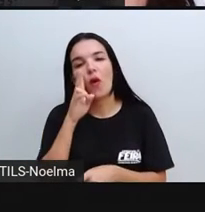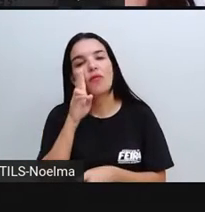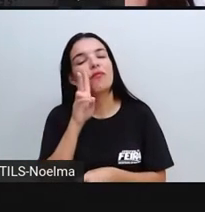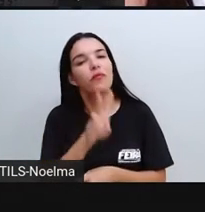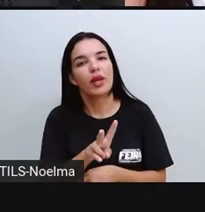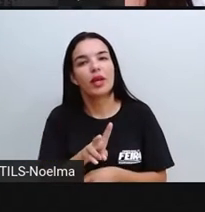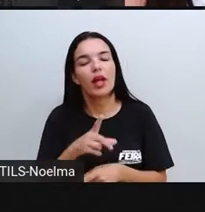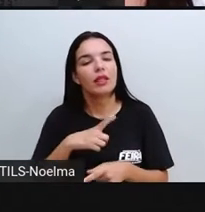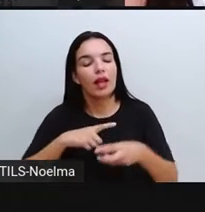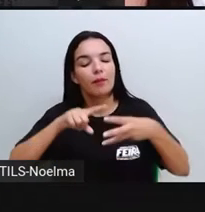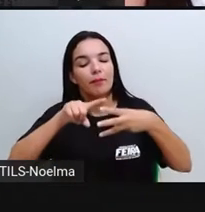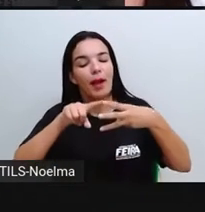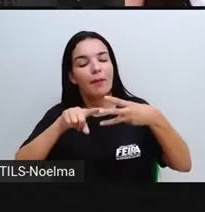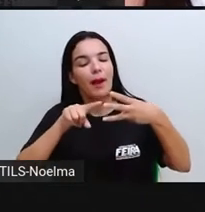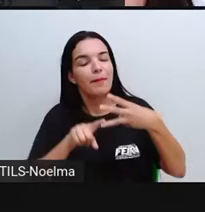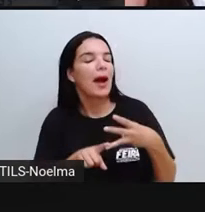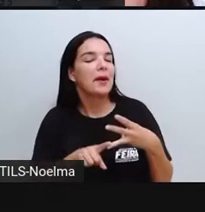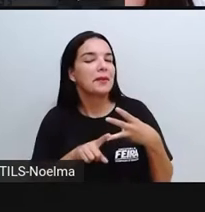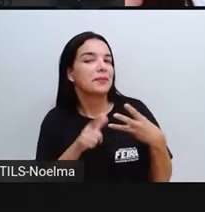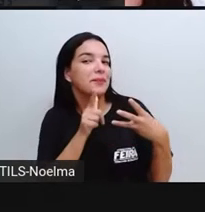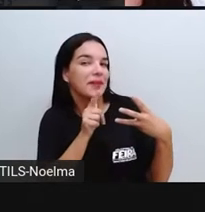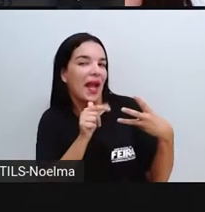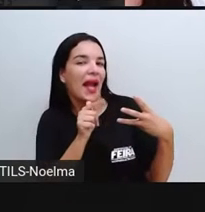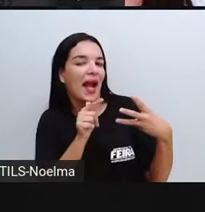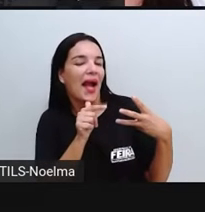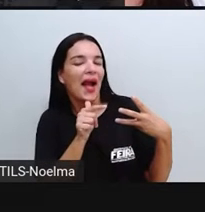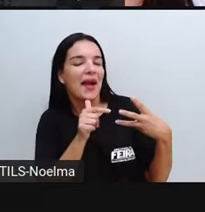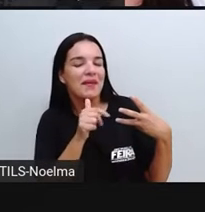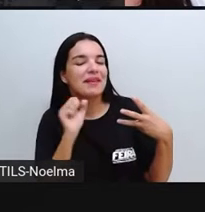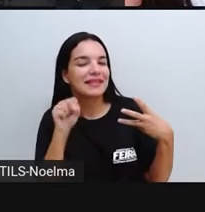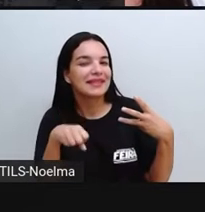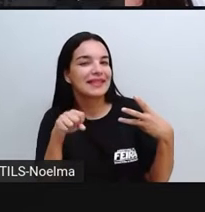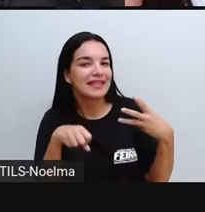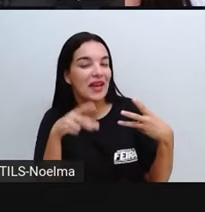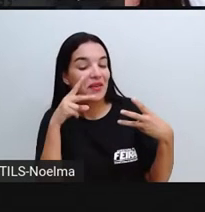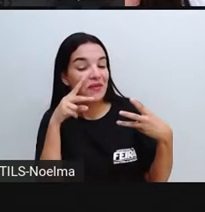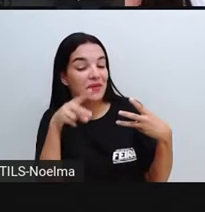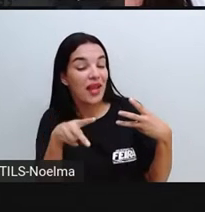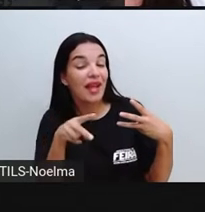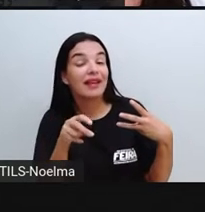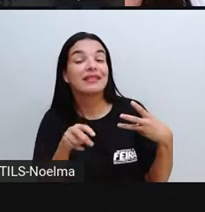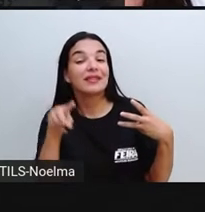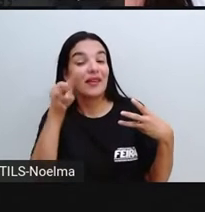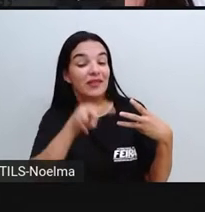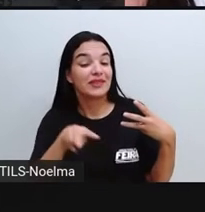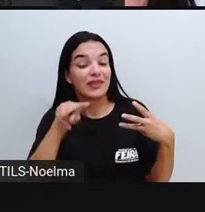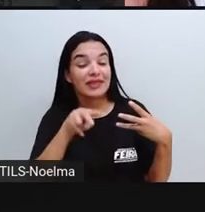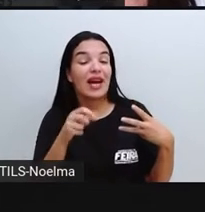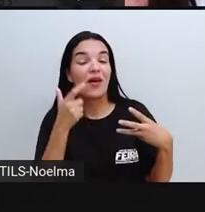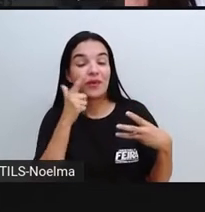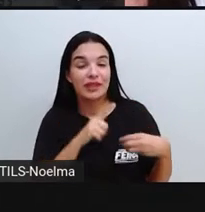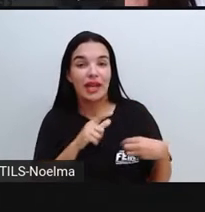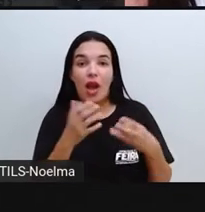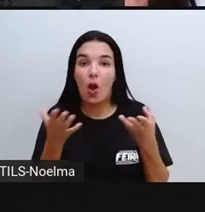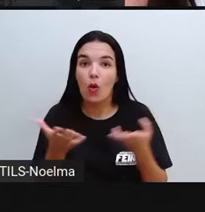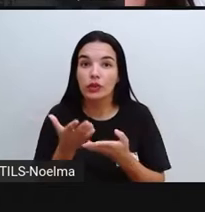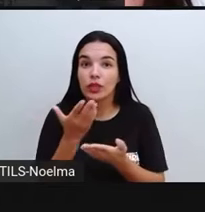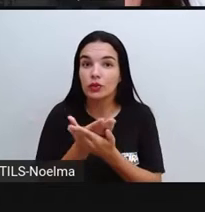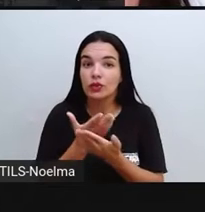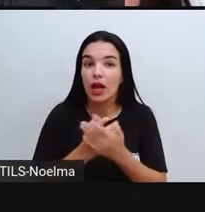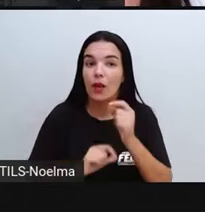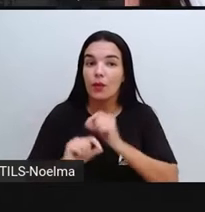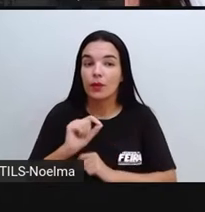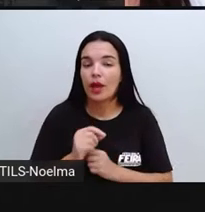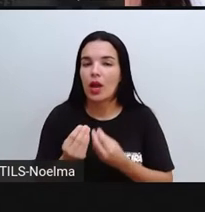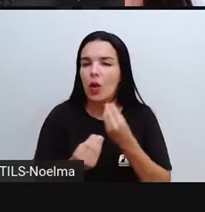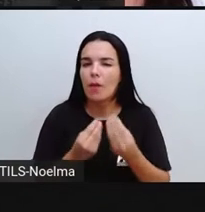esses três estados aí físicos da água. E a gente hoje vai estudar quais são eles e como é